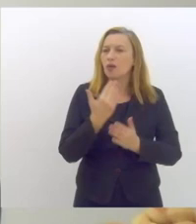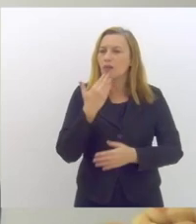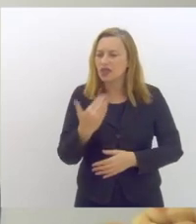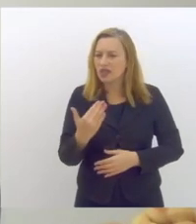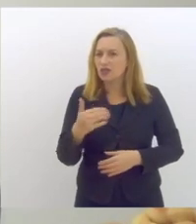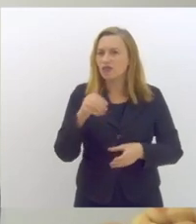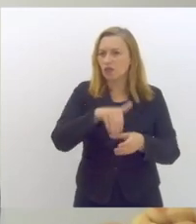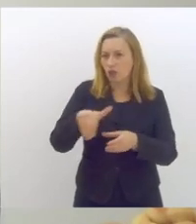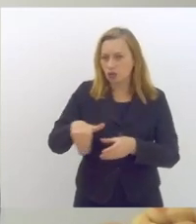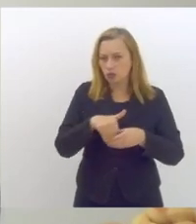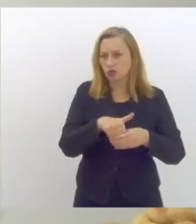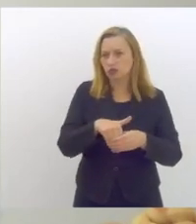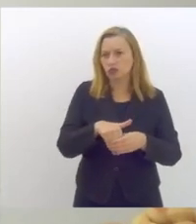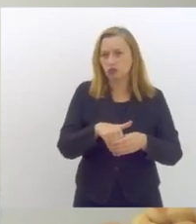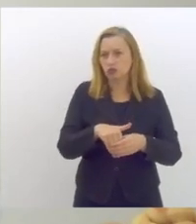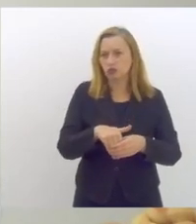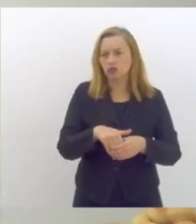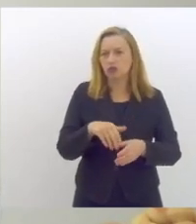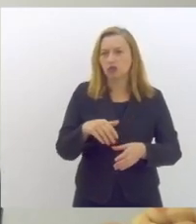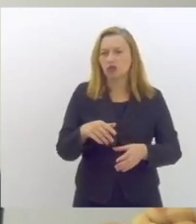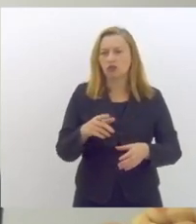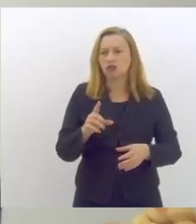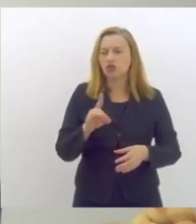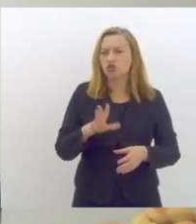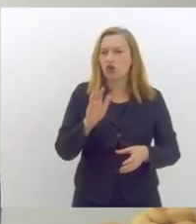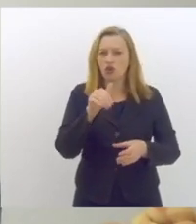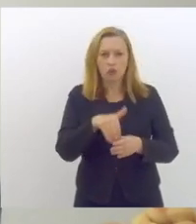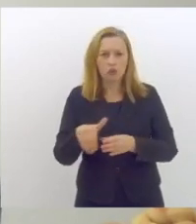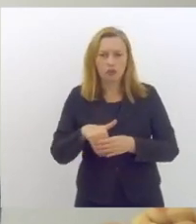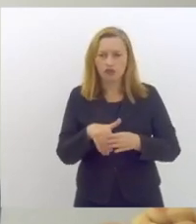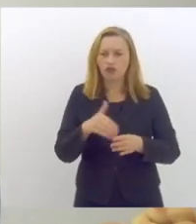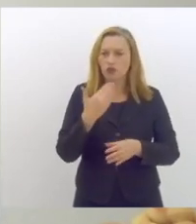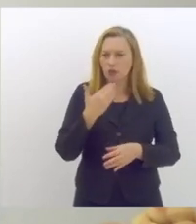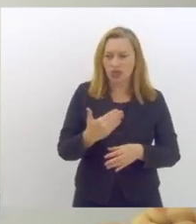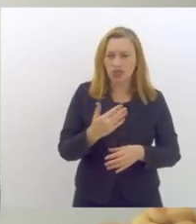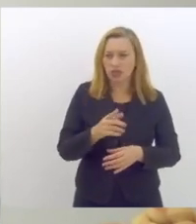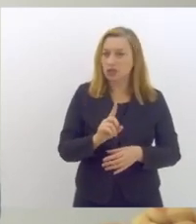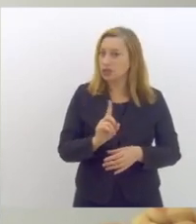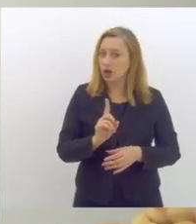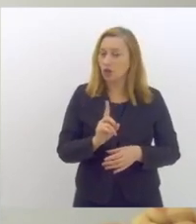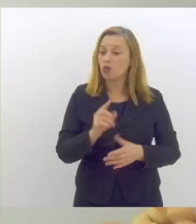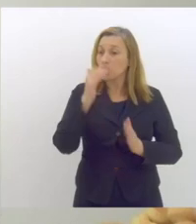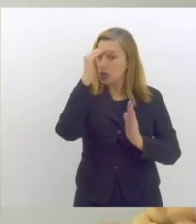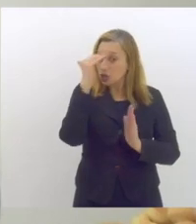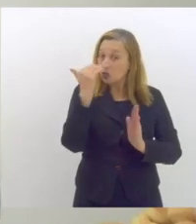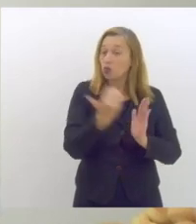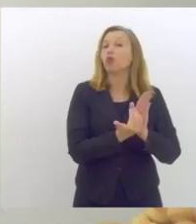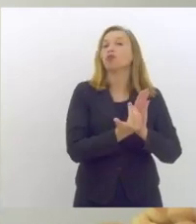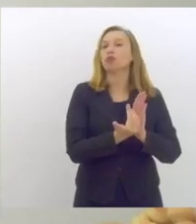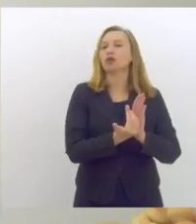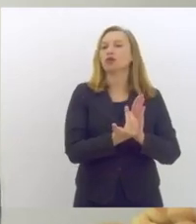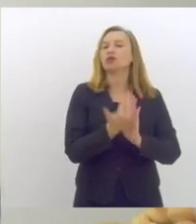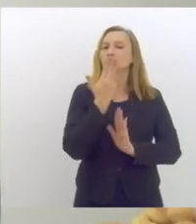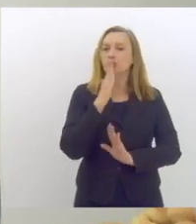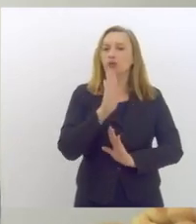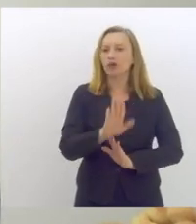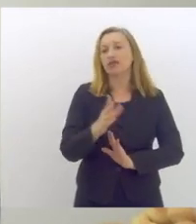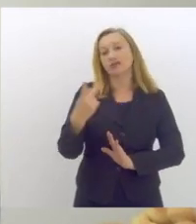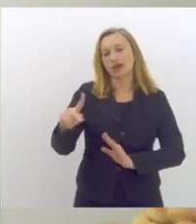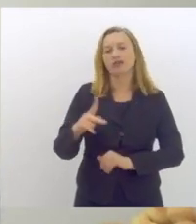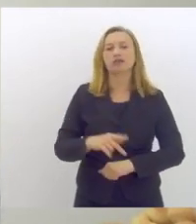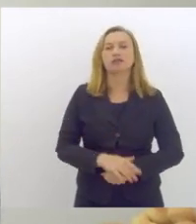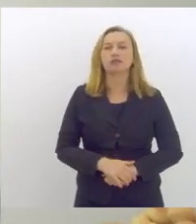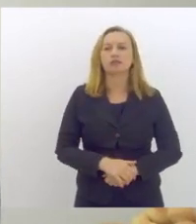voto que eles não fiquem só com voto ele cumpra as promessas deles